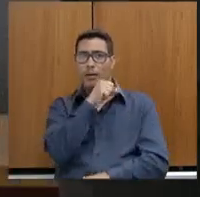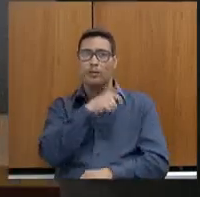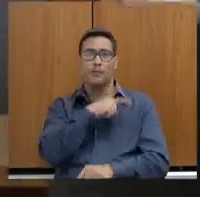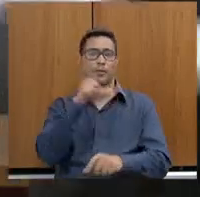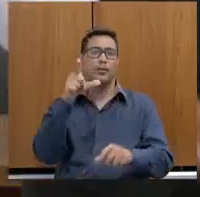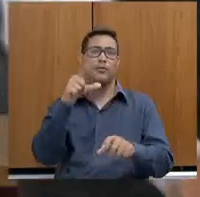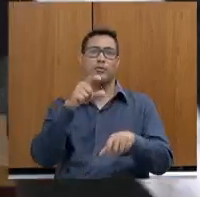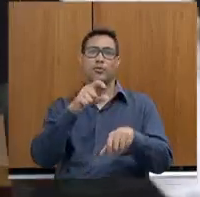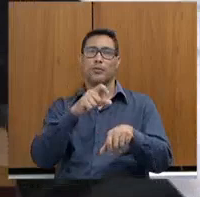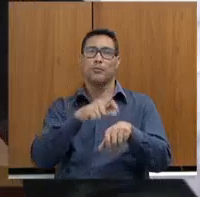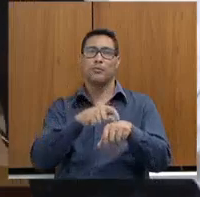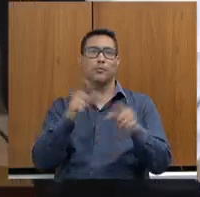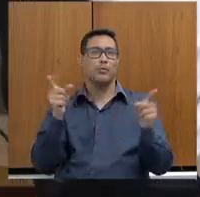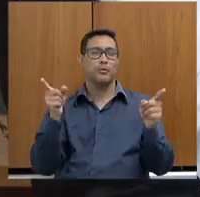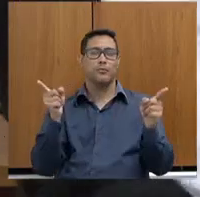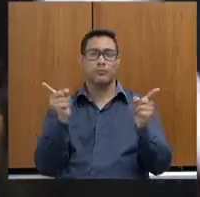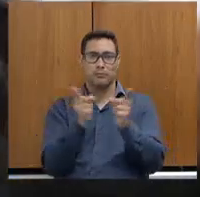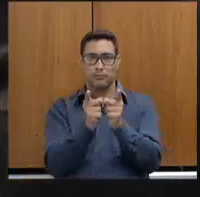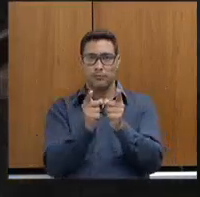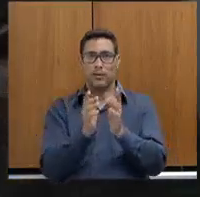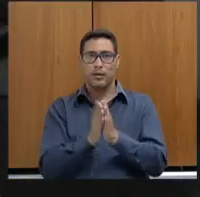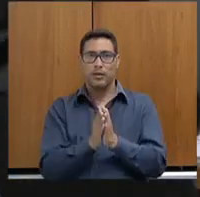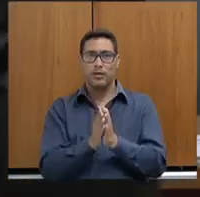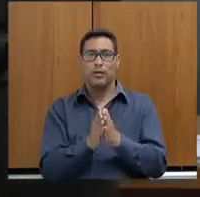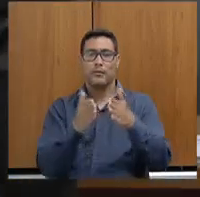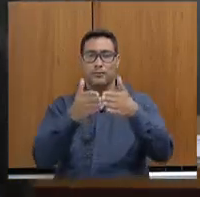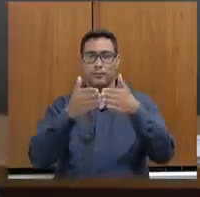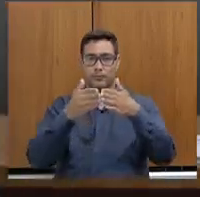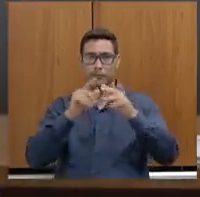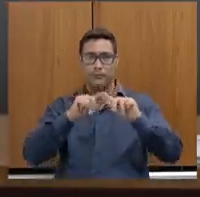tempo dos senhores deputados, e eu já ia pedindo para passar.